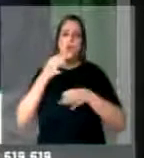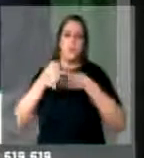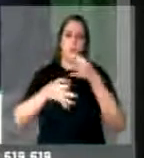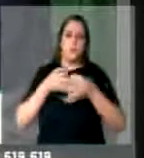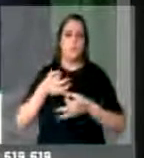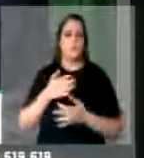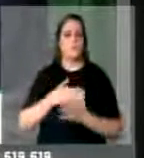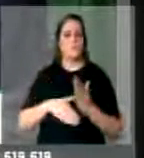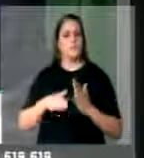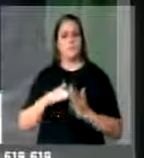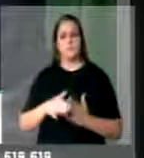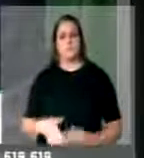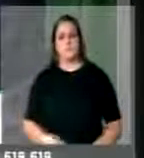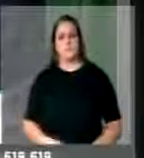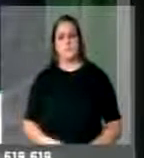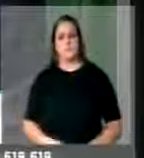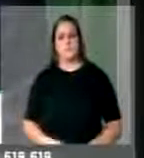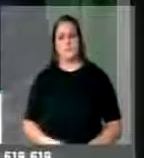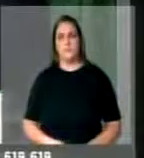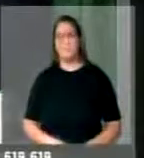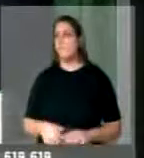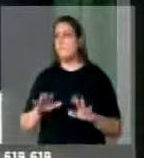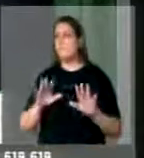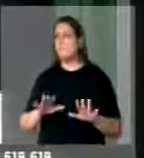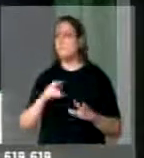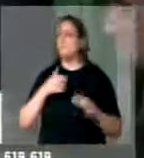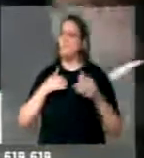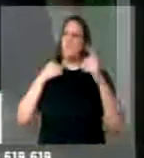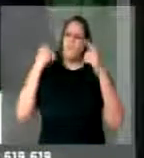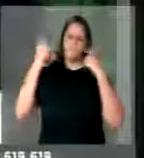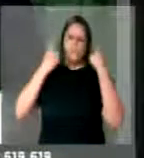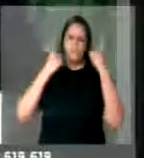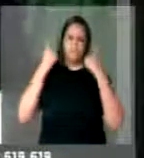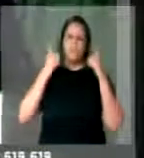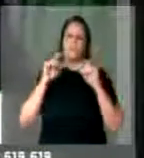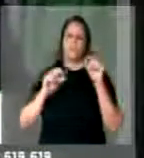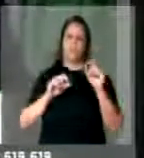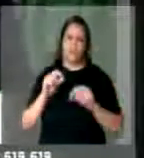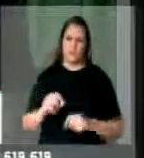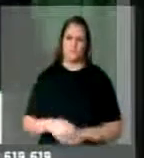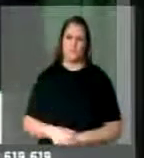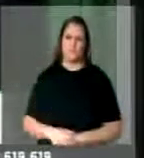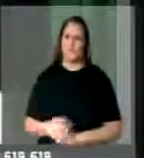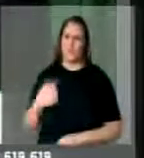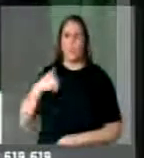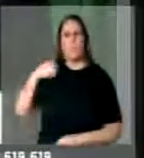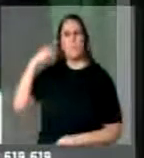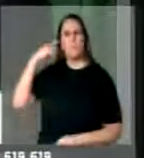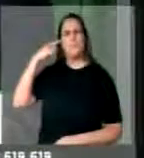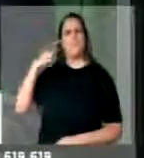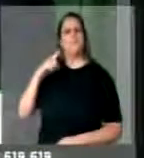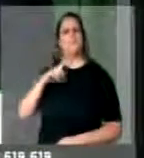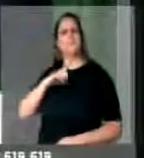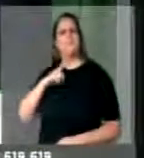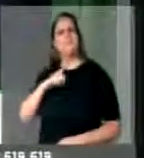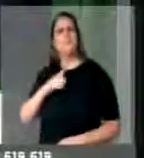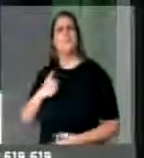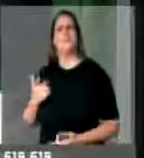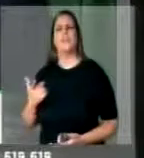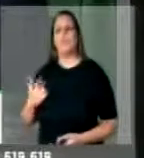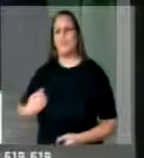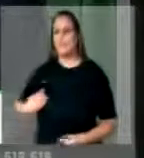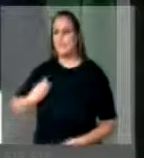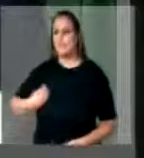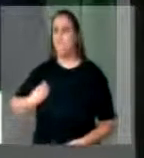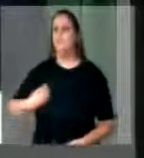Agora, muito me preocupa, eu achei até que havia uma vontade grande de presença